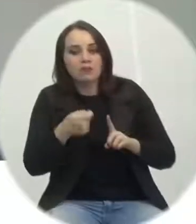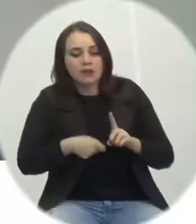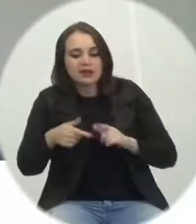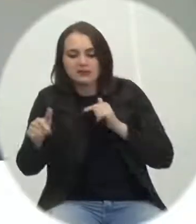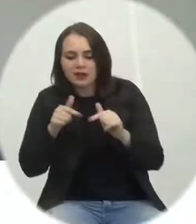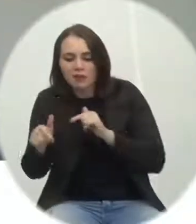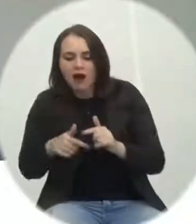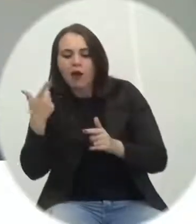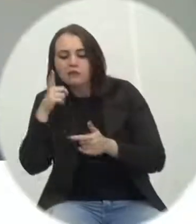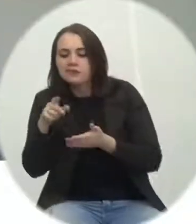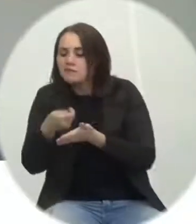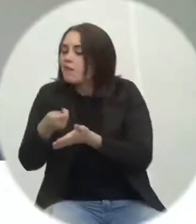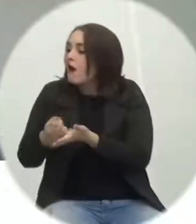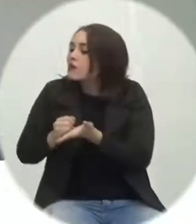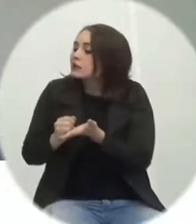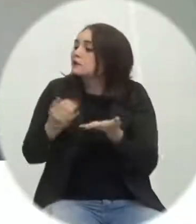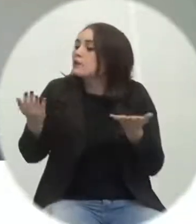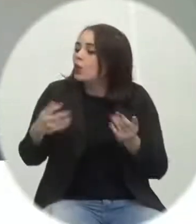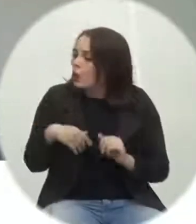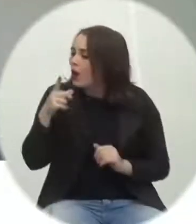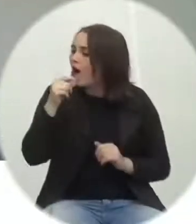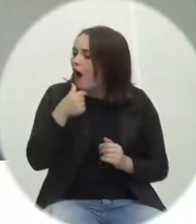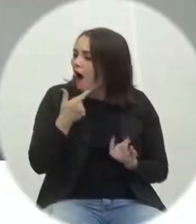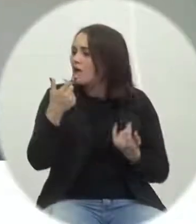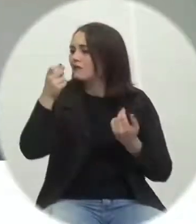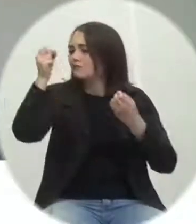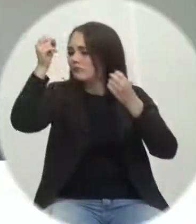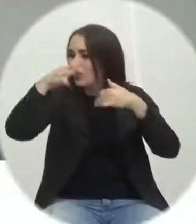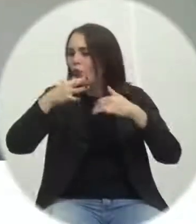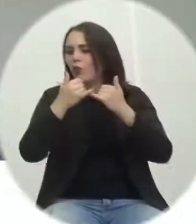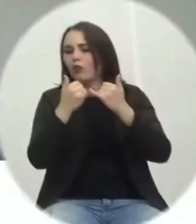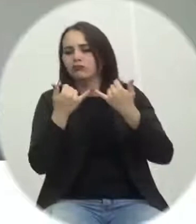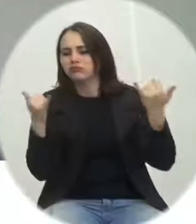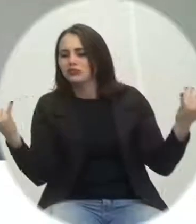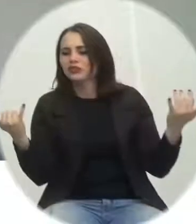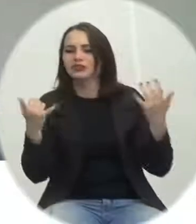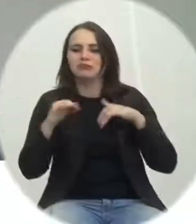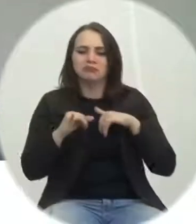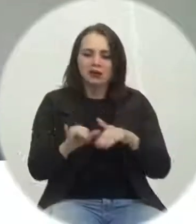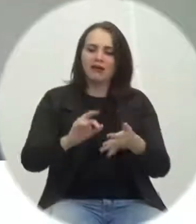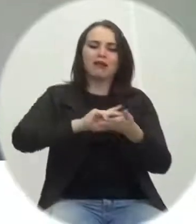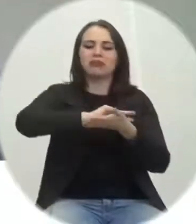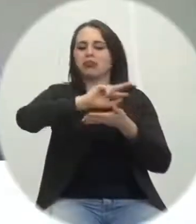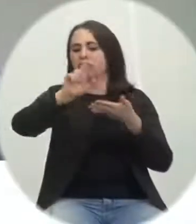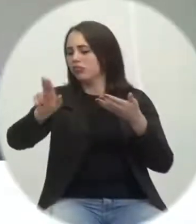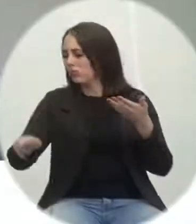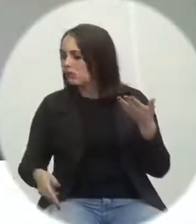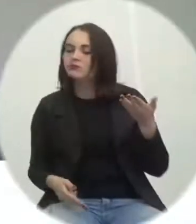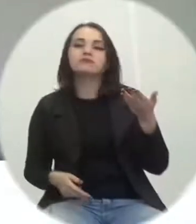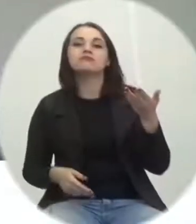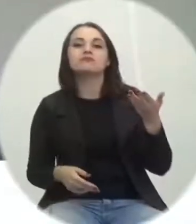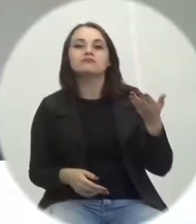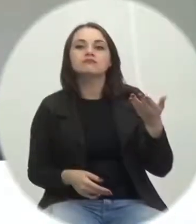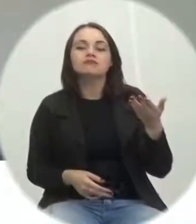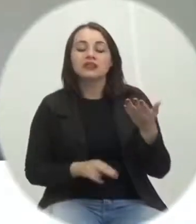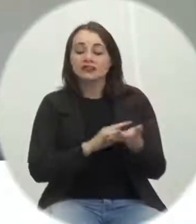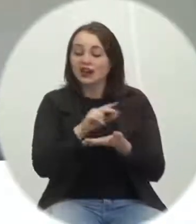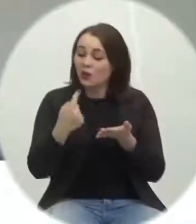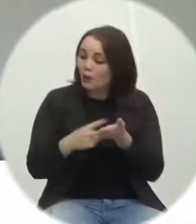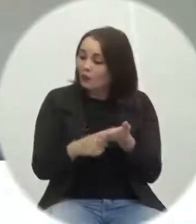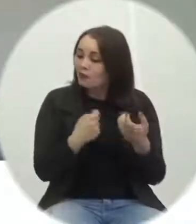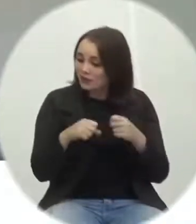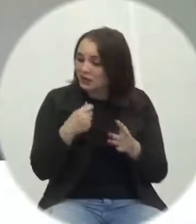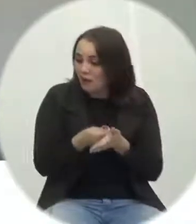financeiros, água, luz, supermercado e tantos outros compromissos?